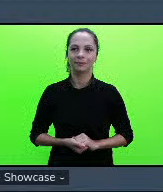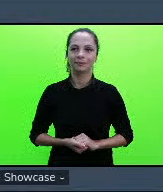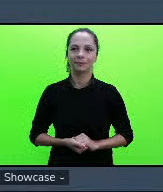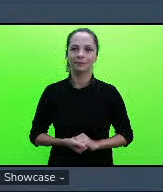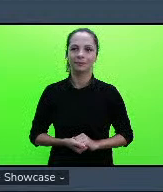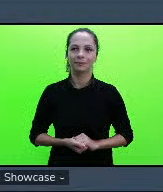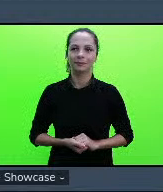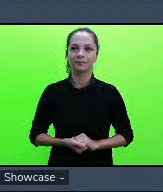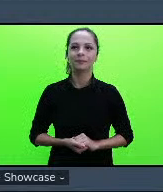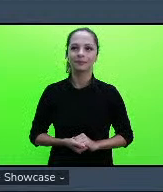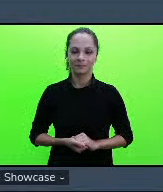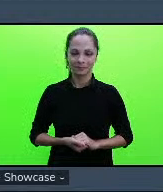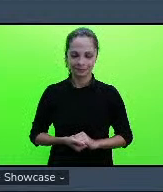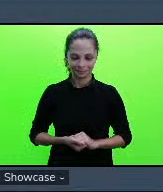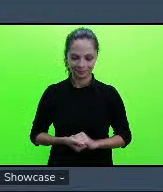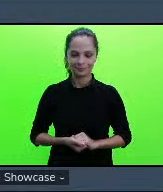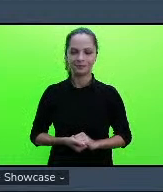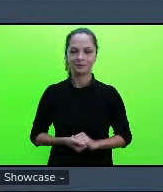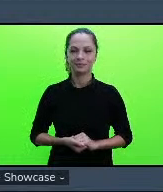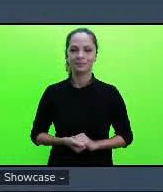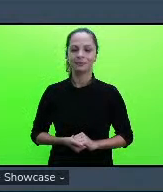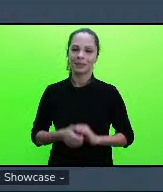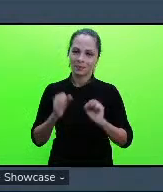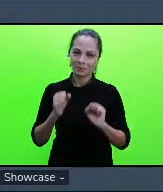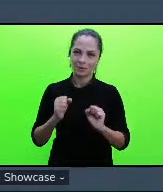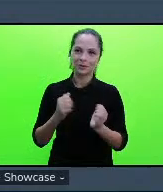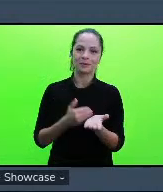prontinho pode ficar a palavra é sua